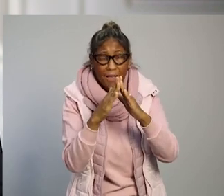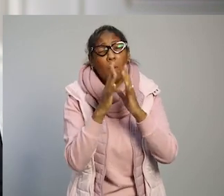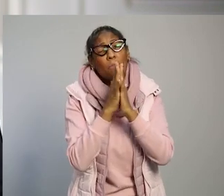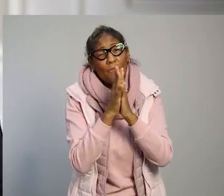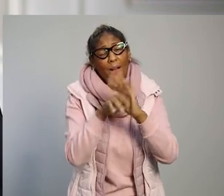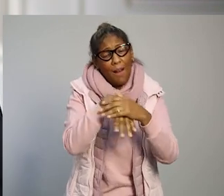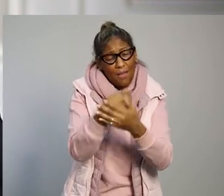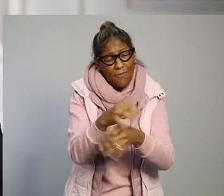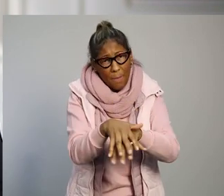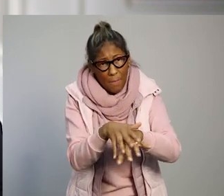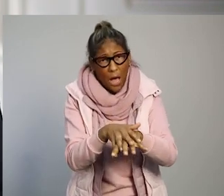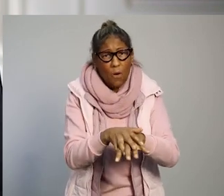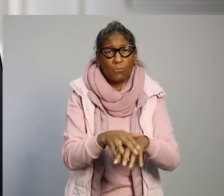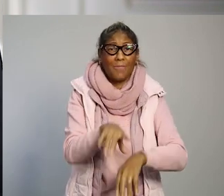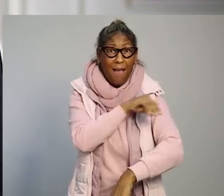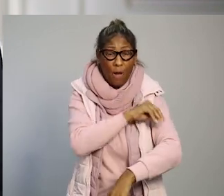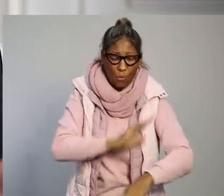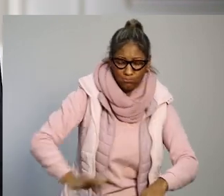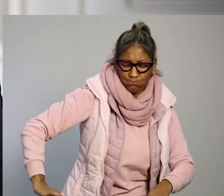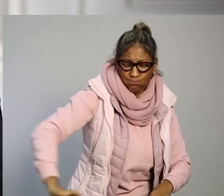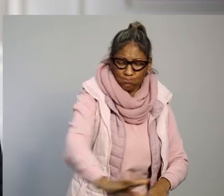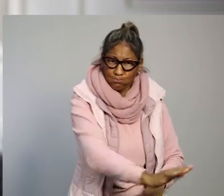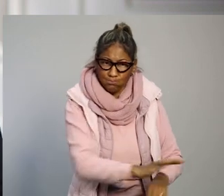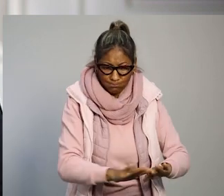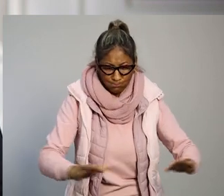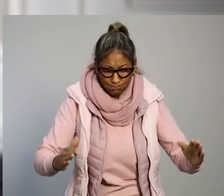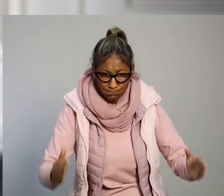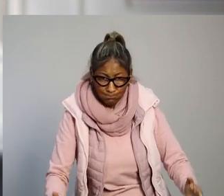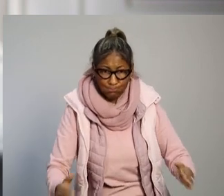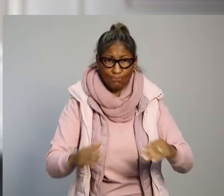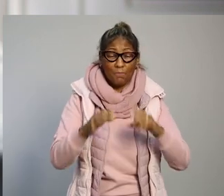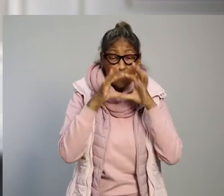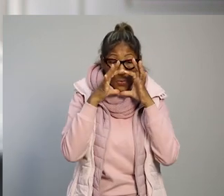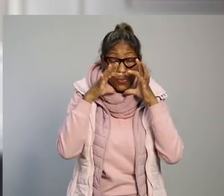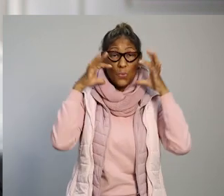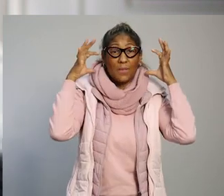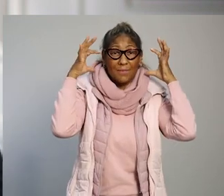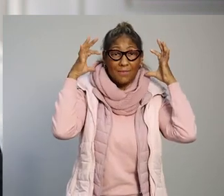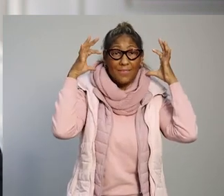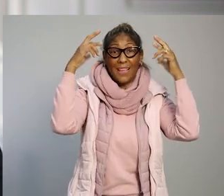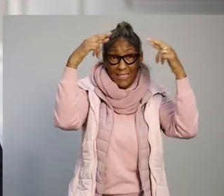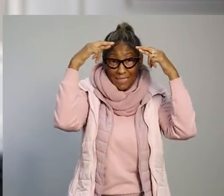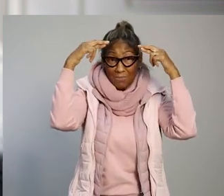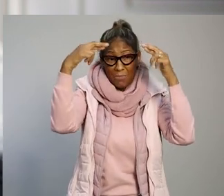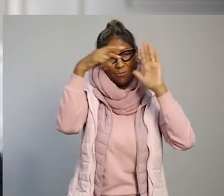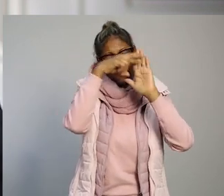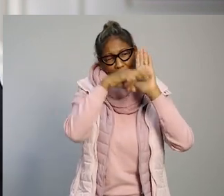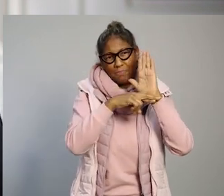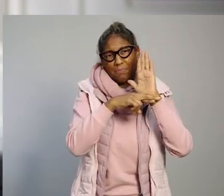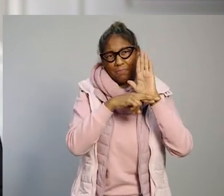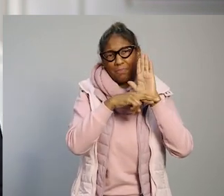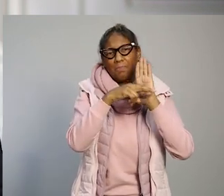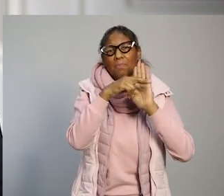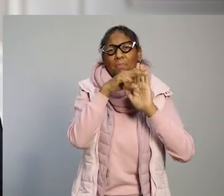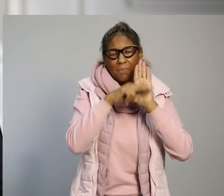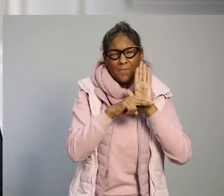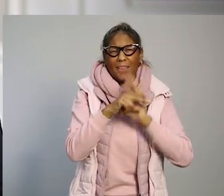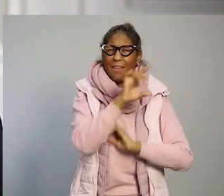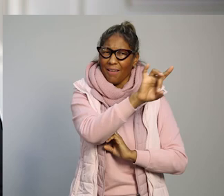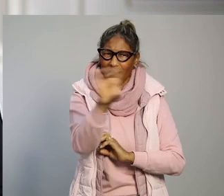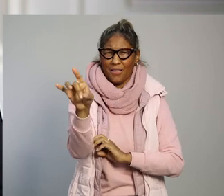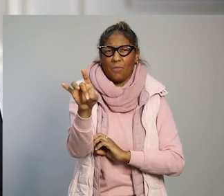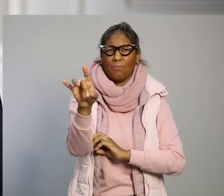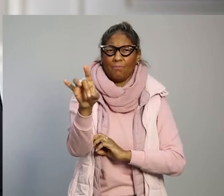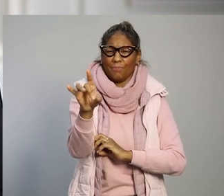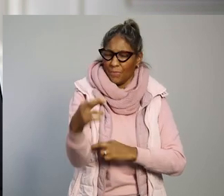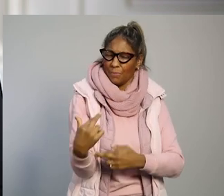em casa. Lave as mãos, higienize as superfícies, use máscara, respeite os protocolos. Faça